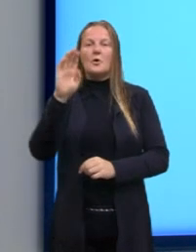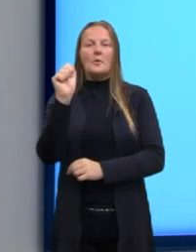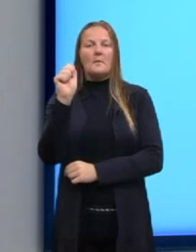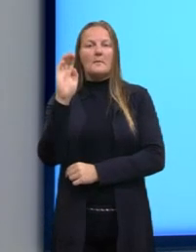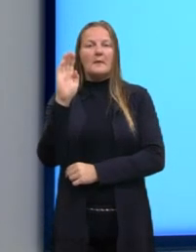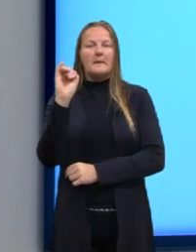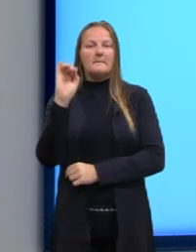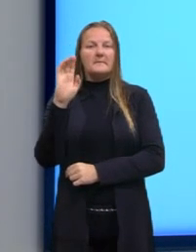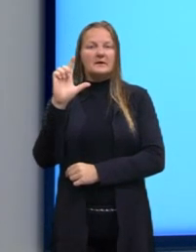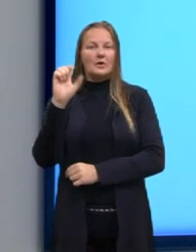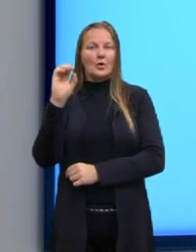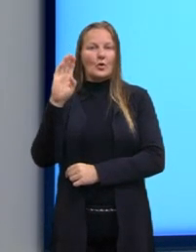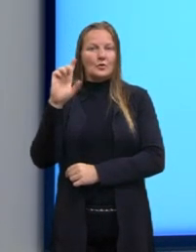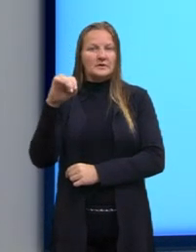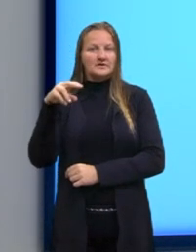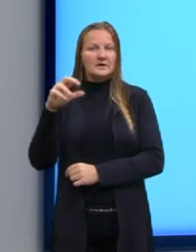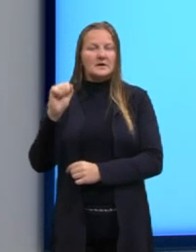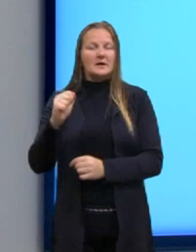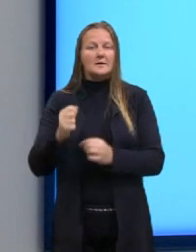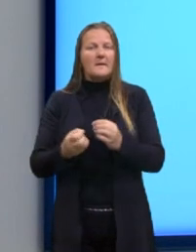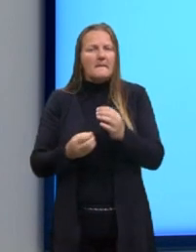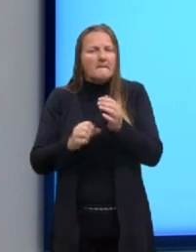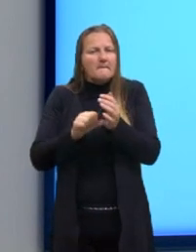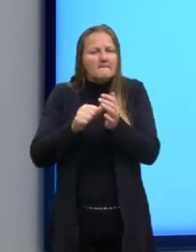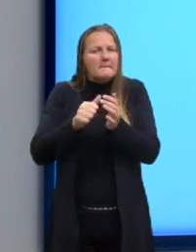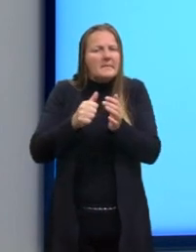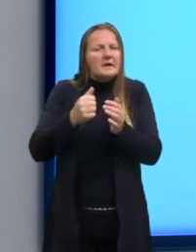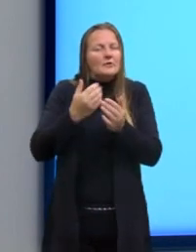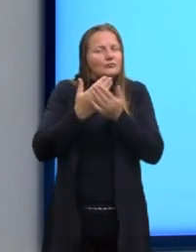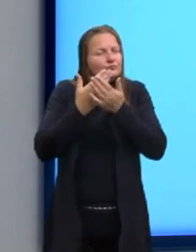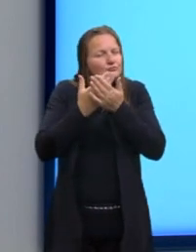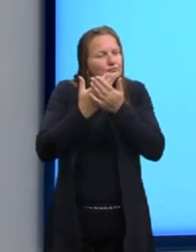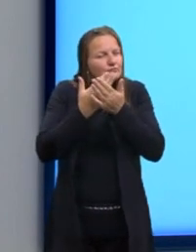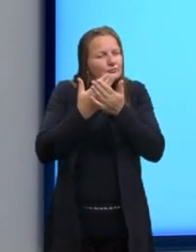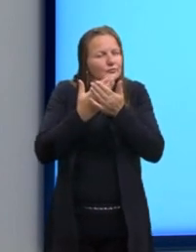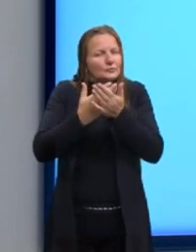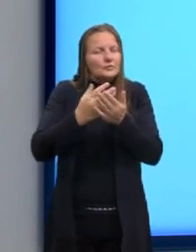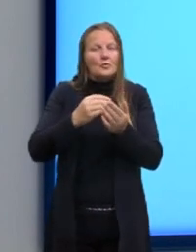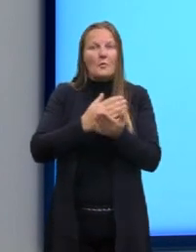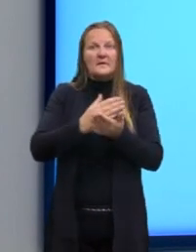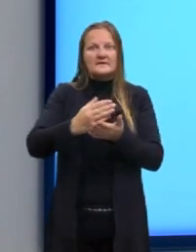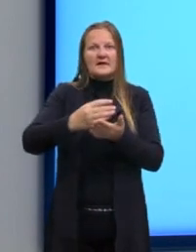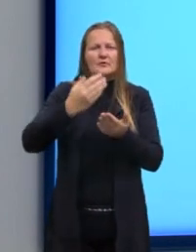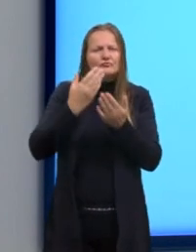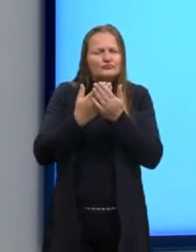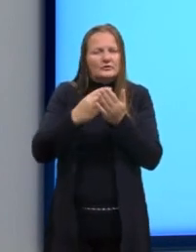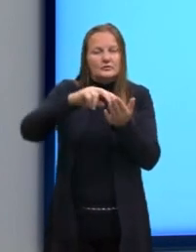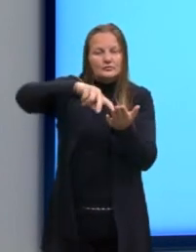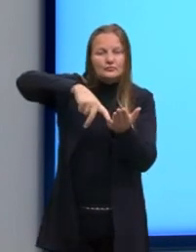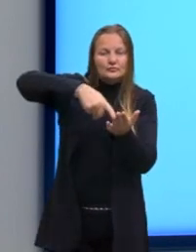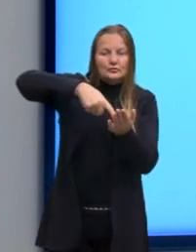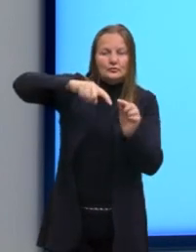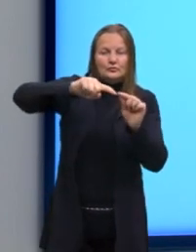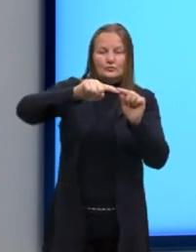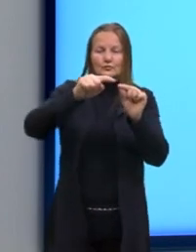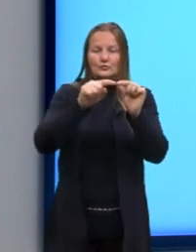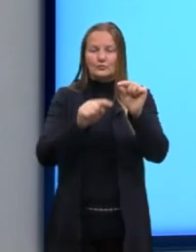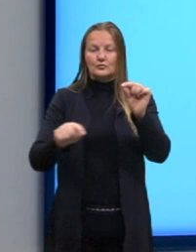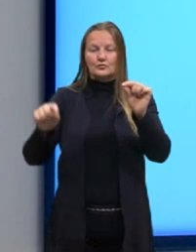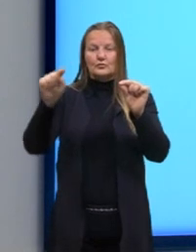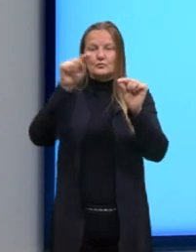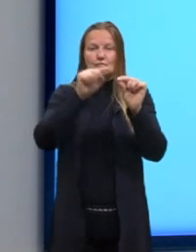os primeiros passos na geometria por meio do estudo do círculo. A geometria era o domínio da